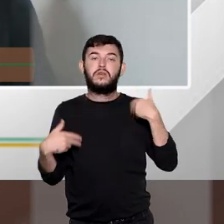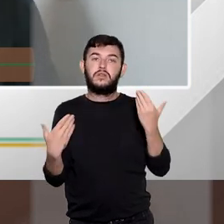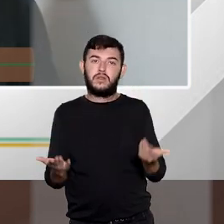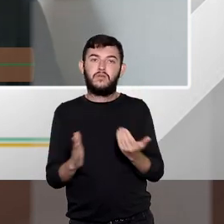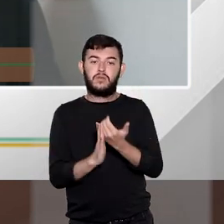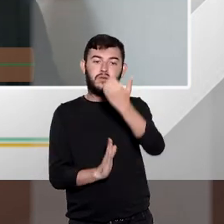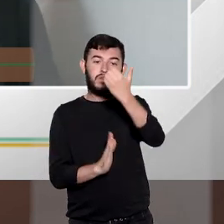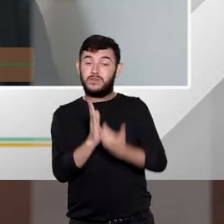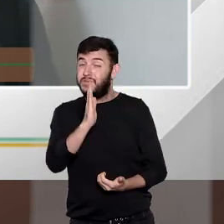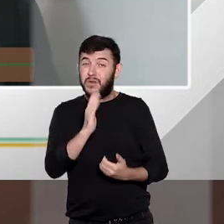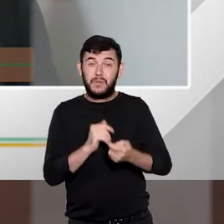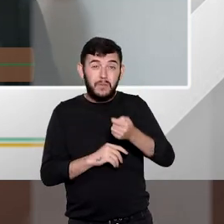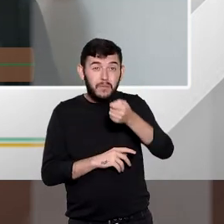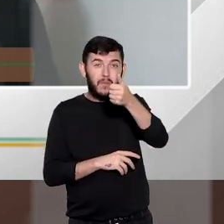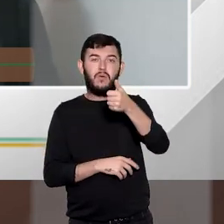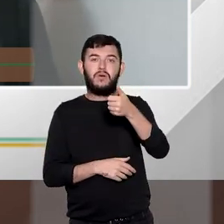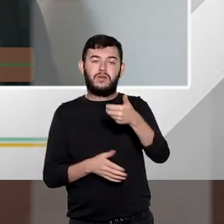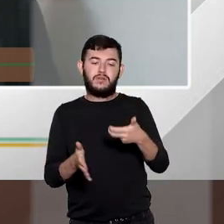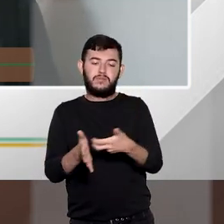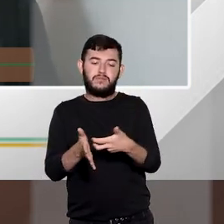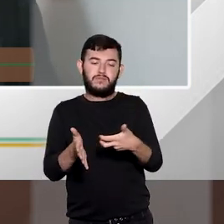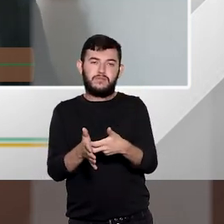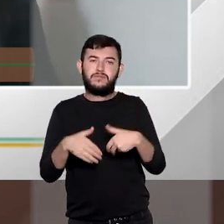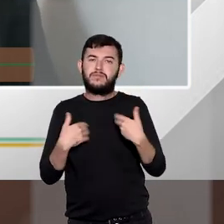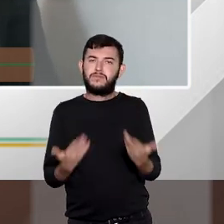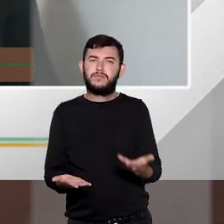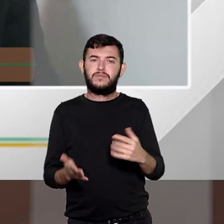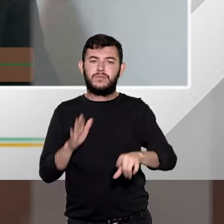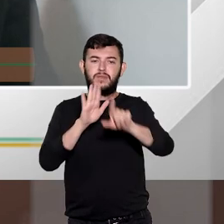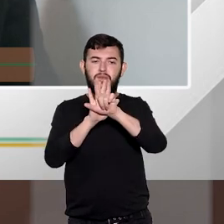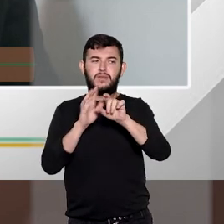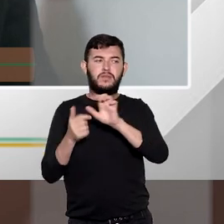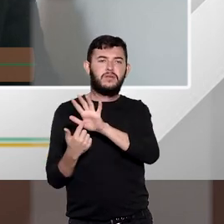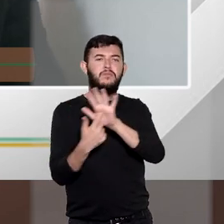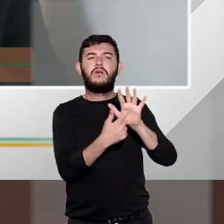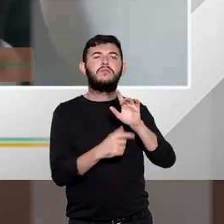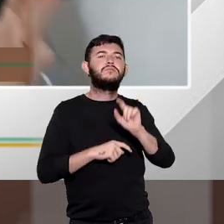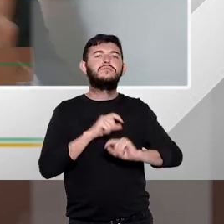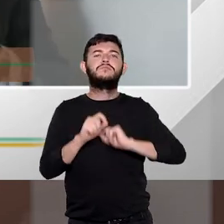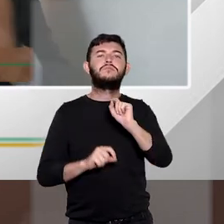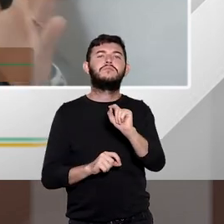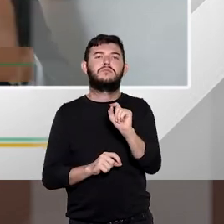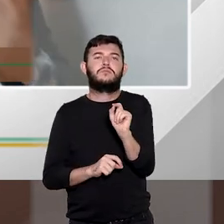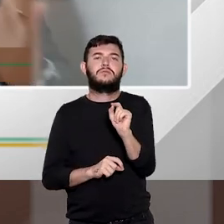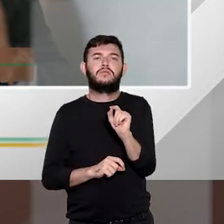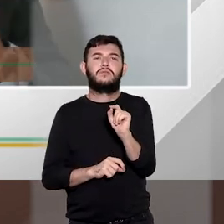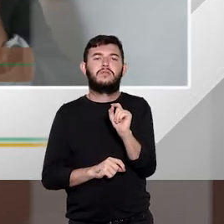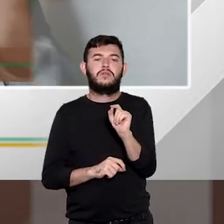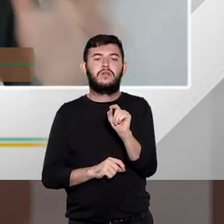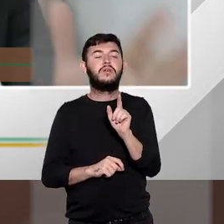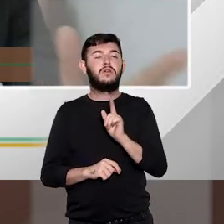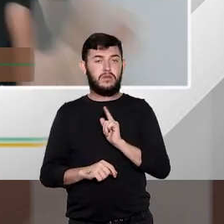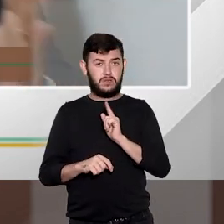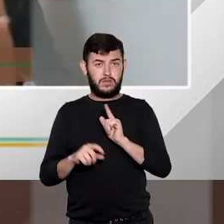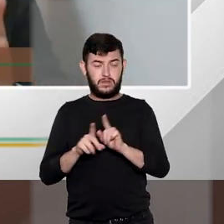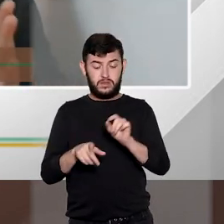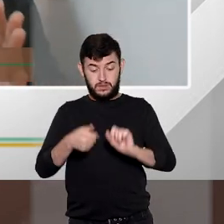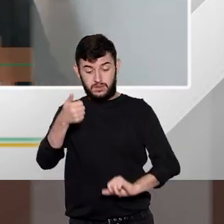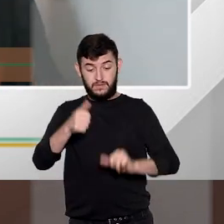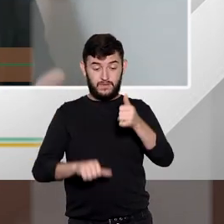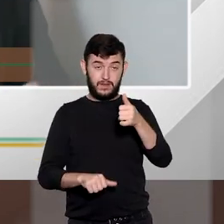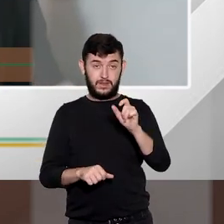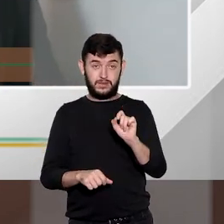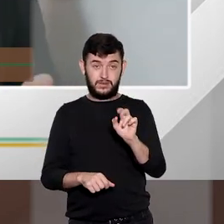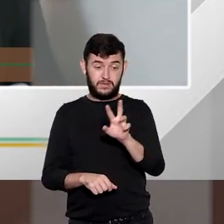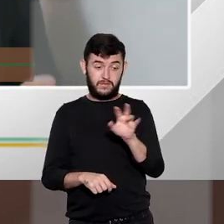então aqui em que pese não tem uma lei estipulando a lei ela dá esse balizamento de um terço a dois